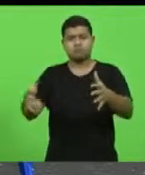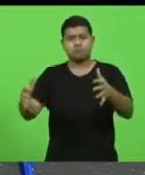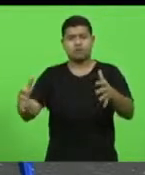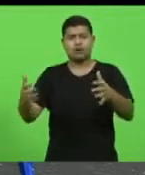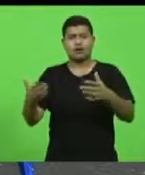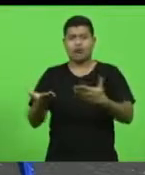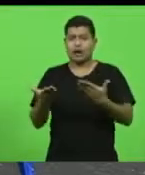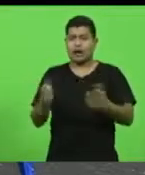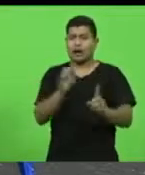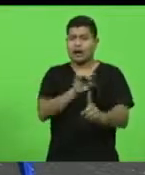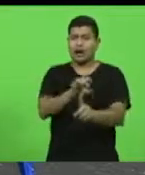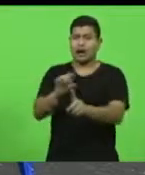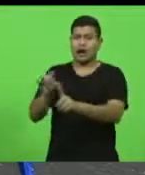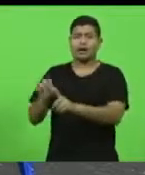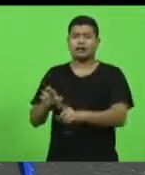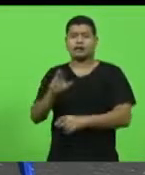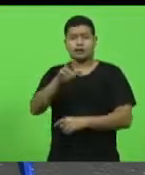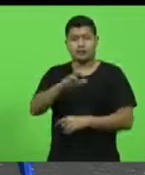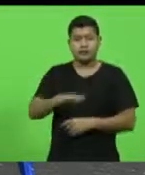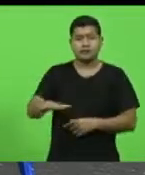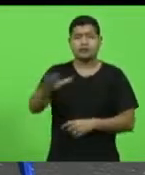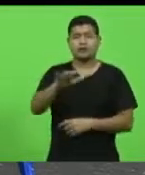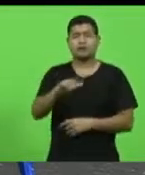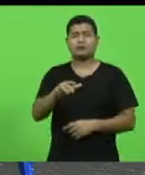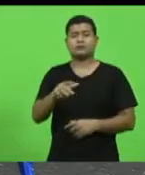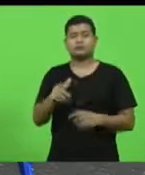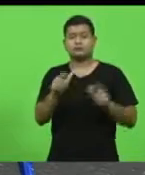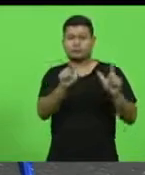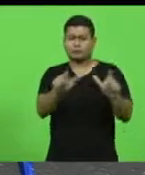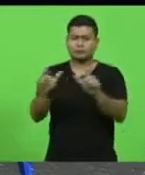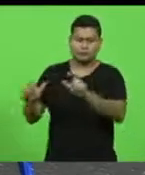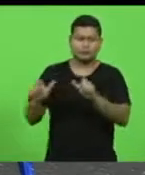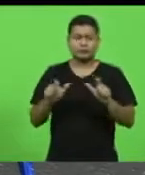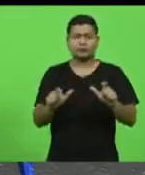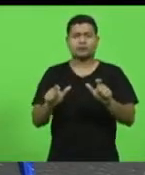regiões onde eles estão instalados.